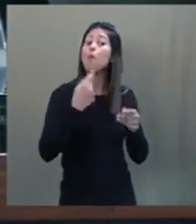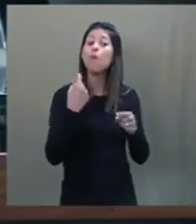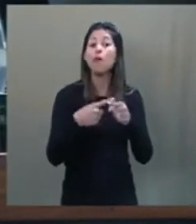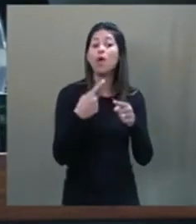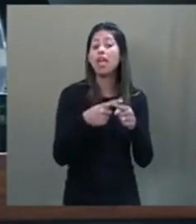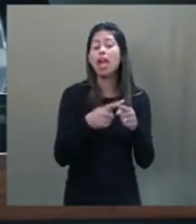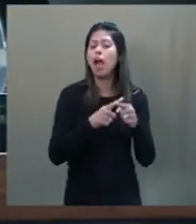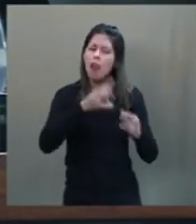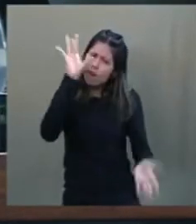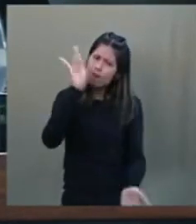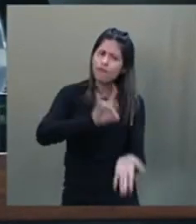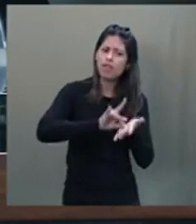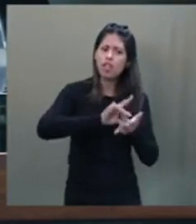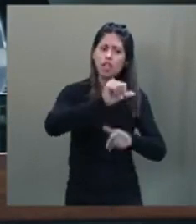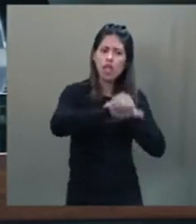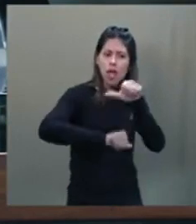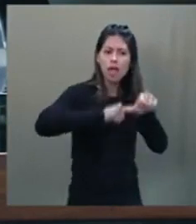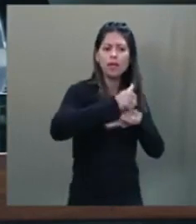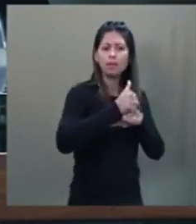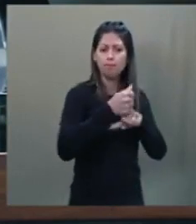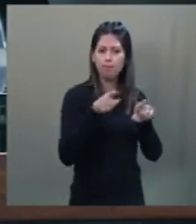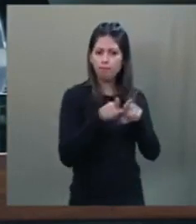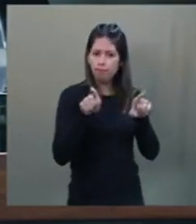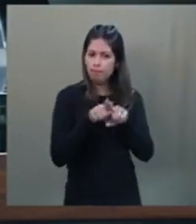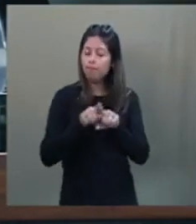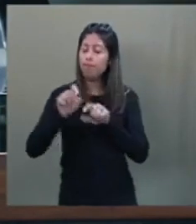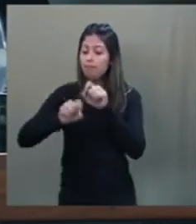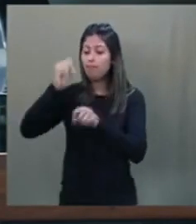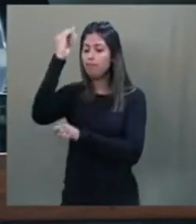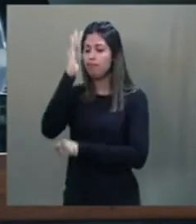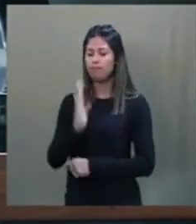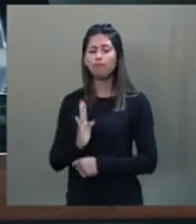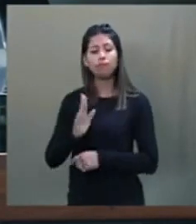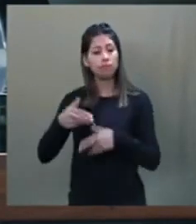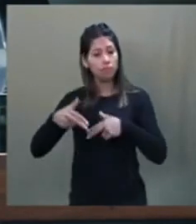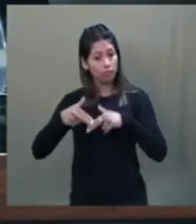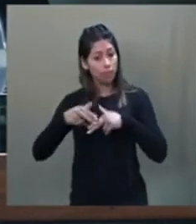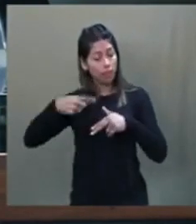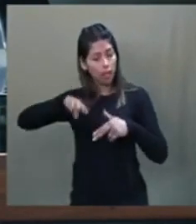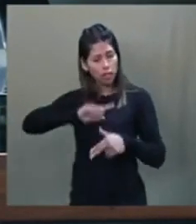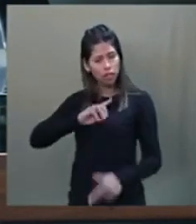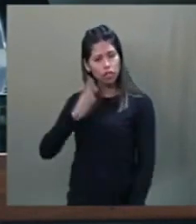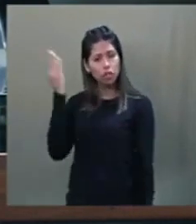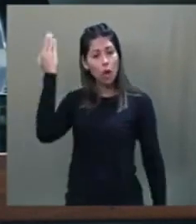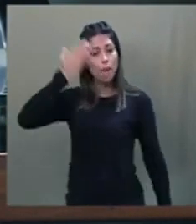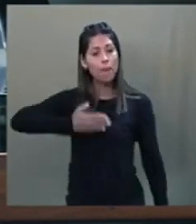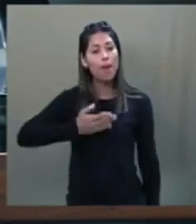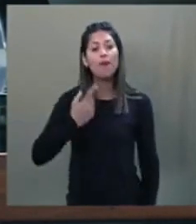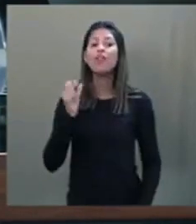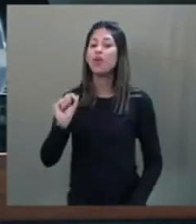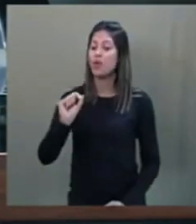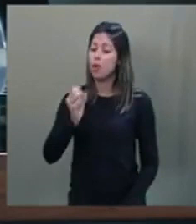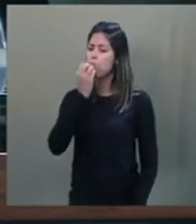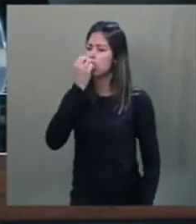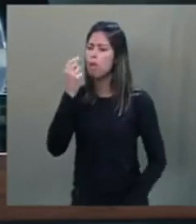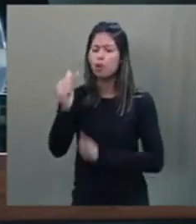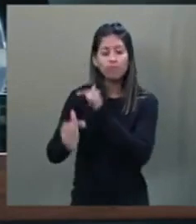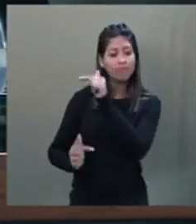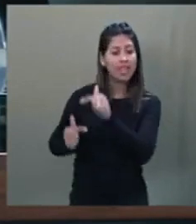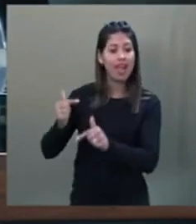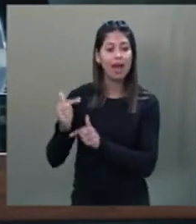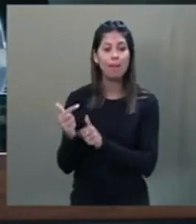aperfeiçoamento institucional. Nesse sentido, gostaria de reconhecer o bom trabalho